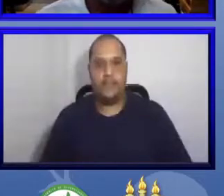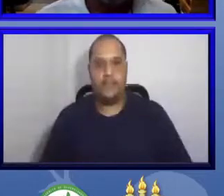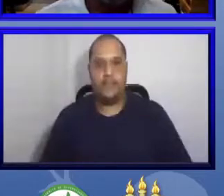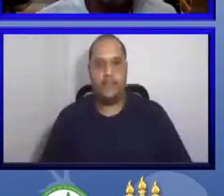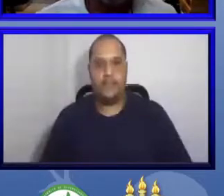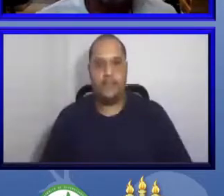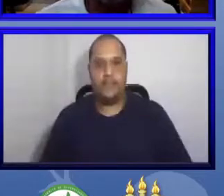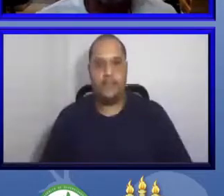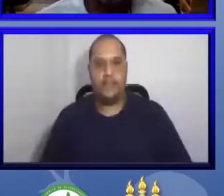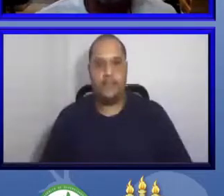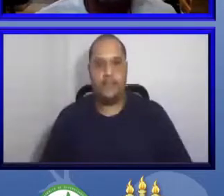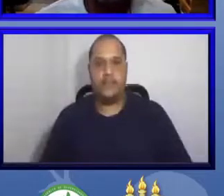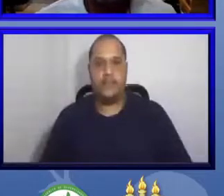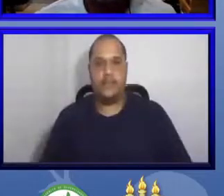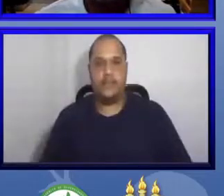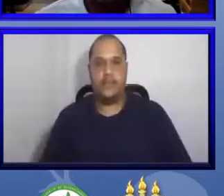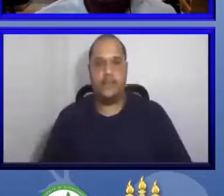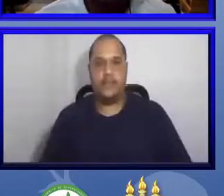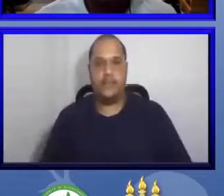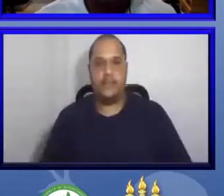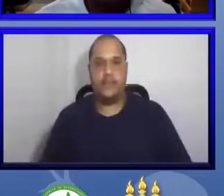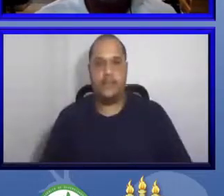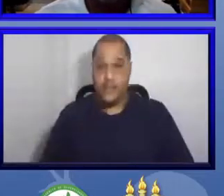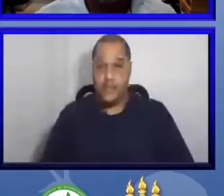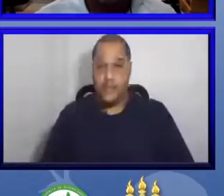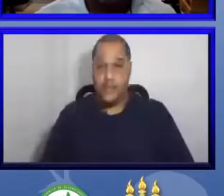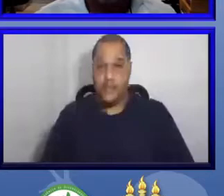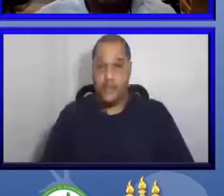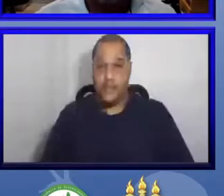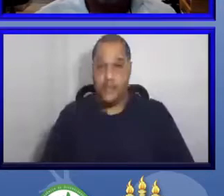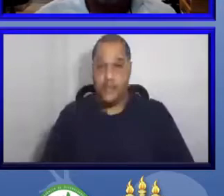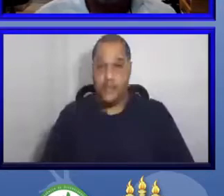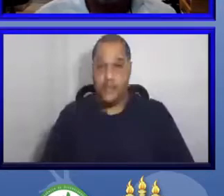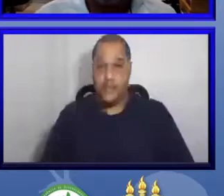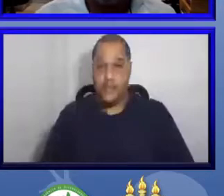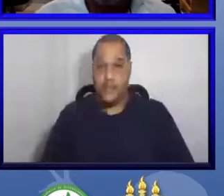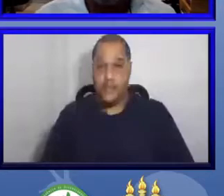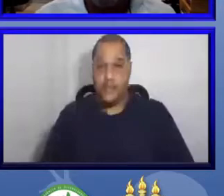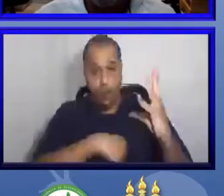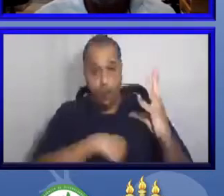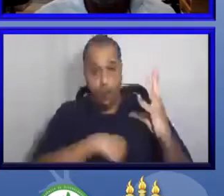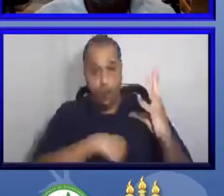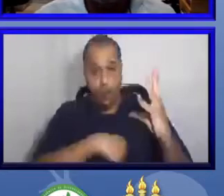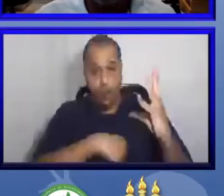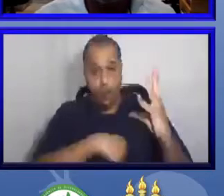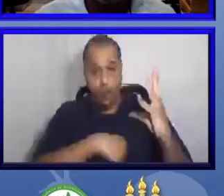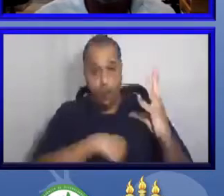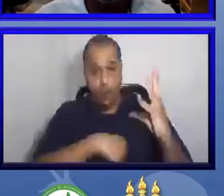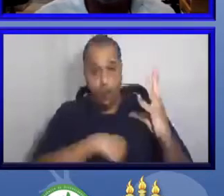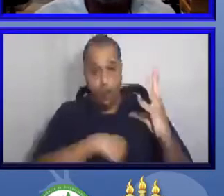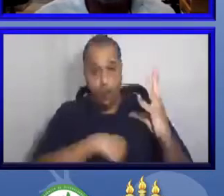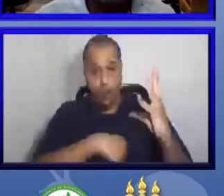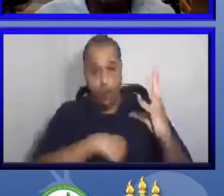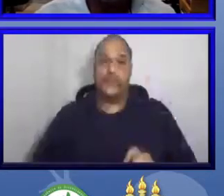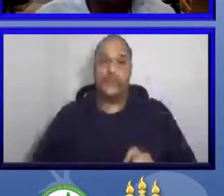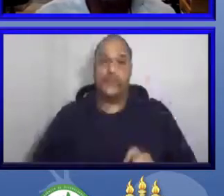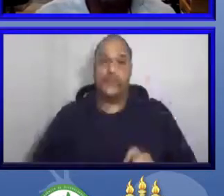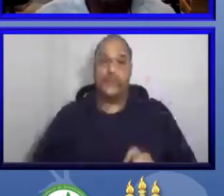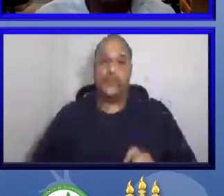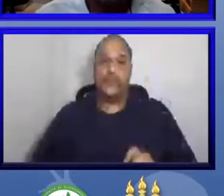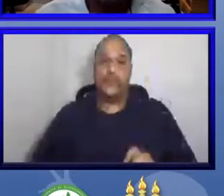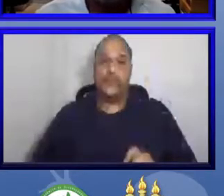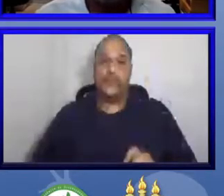Então, essa daqui é uma foto de a maioria do pessoal que foi